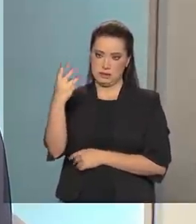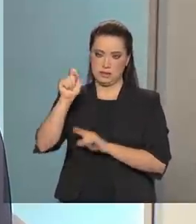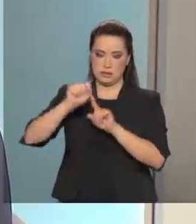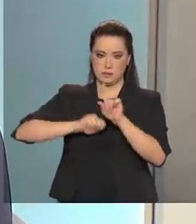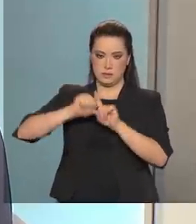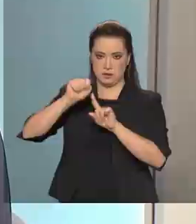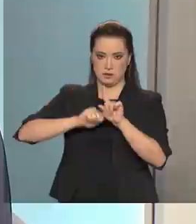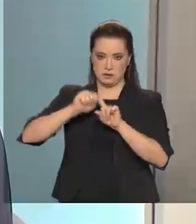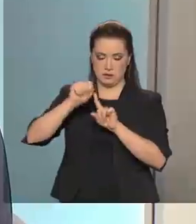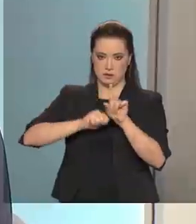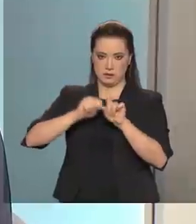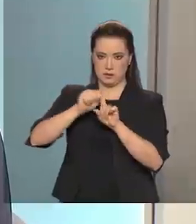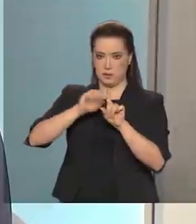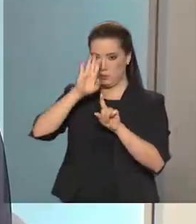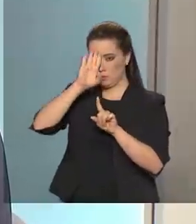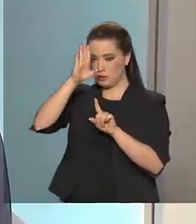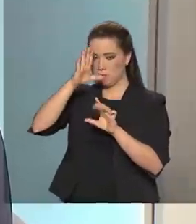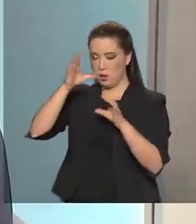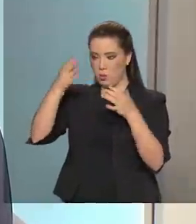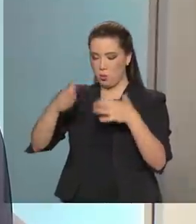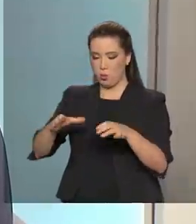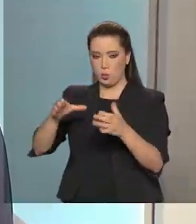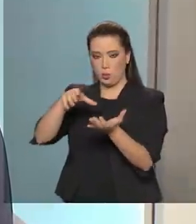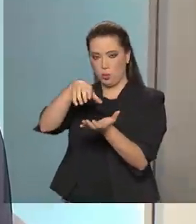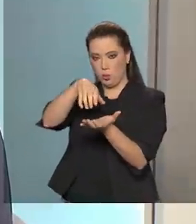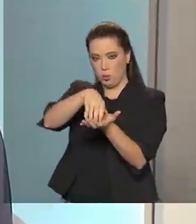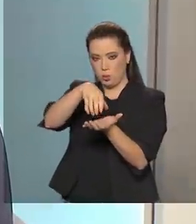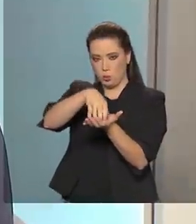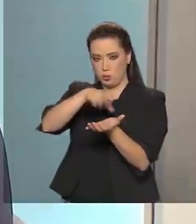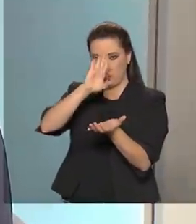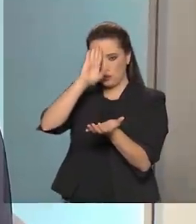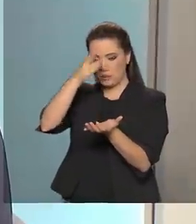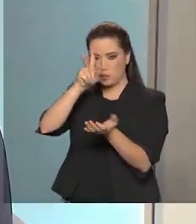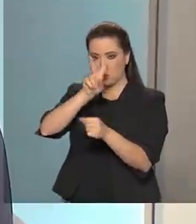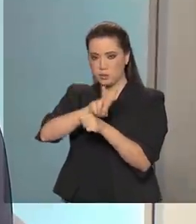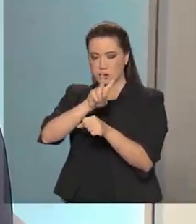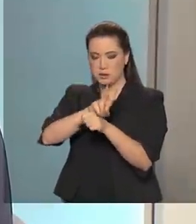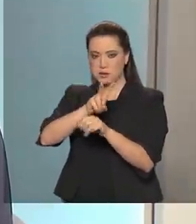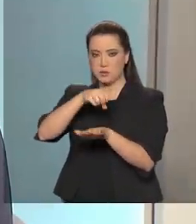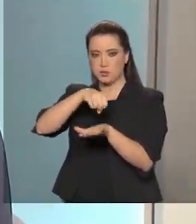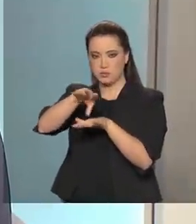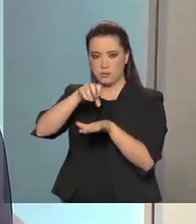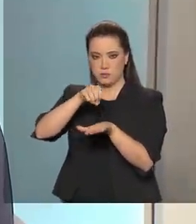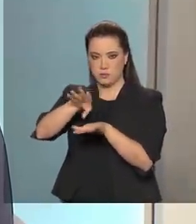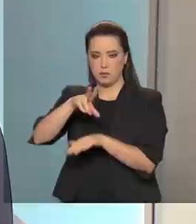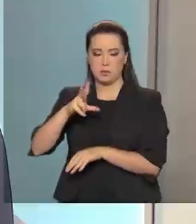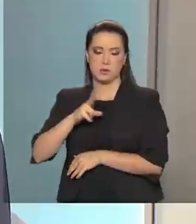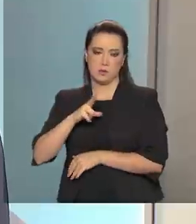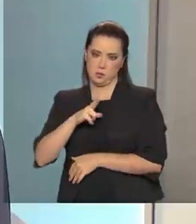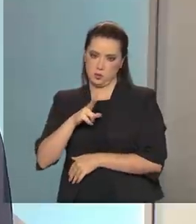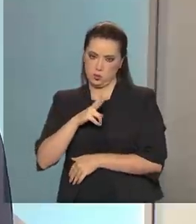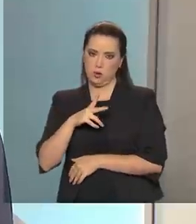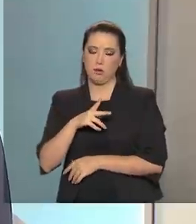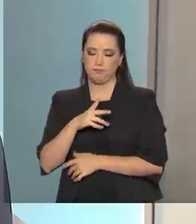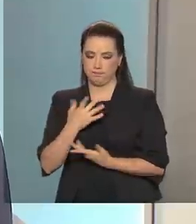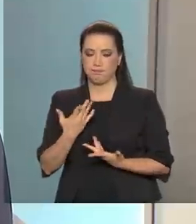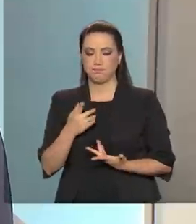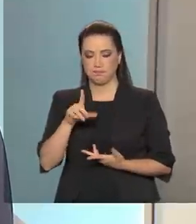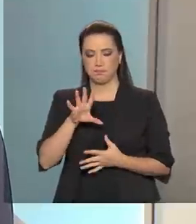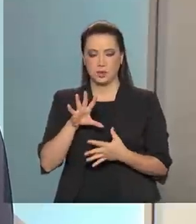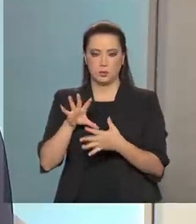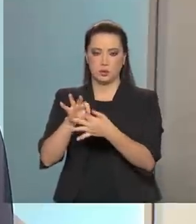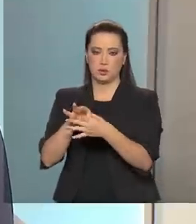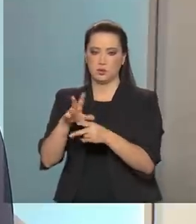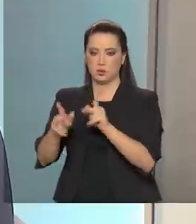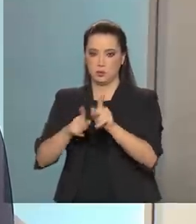Autoridade Nacional de Proteção de Dados, acho que vai ser um grande aliado de toda a população que são os